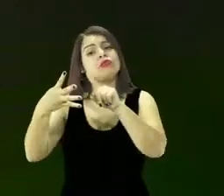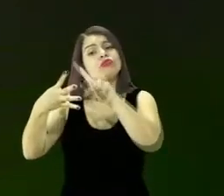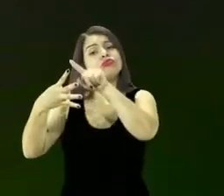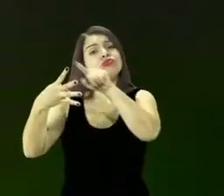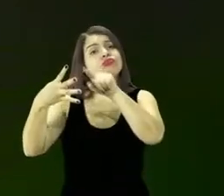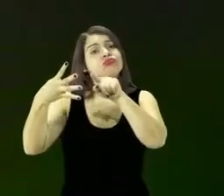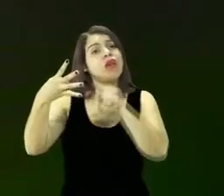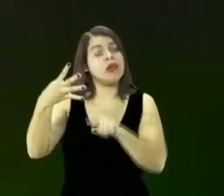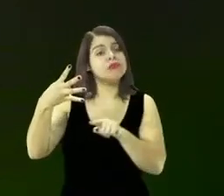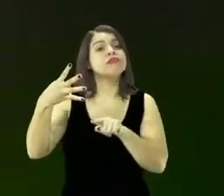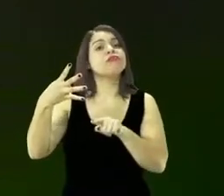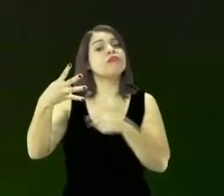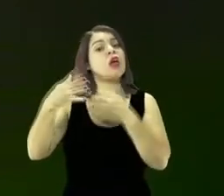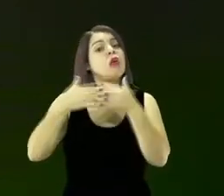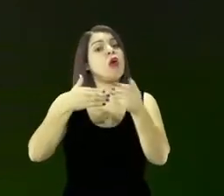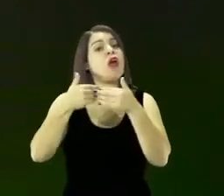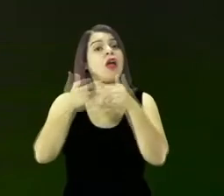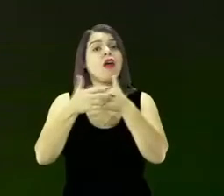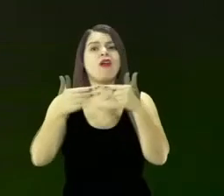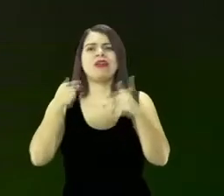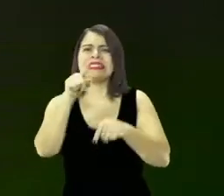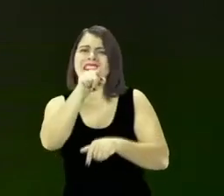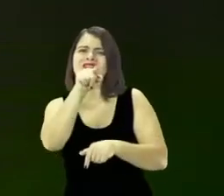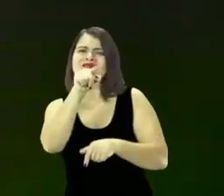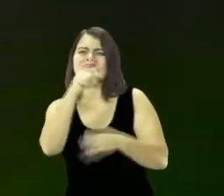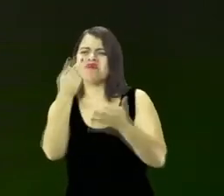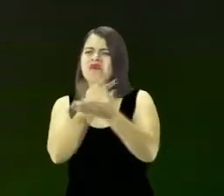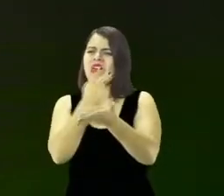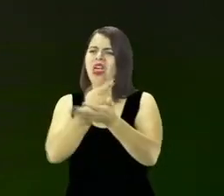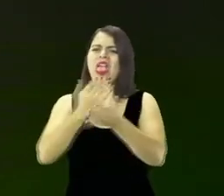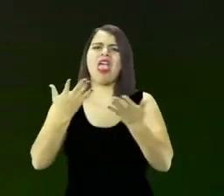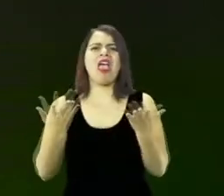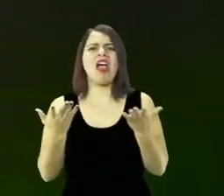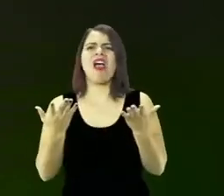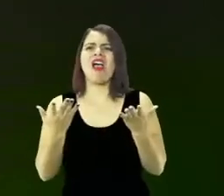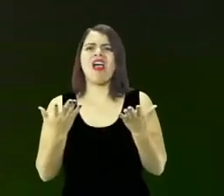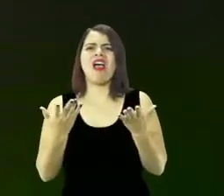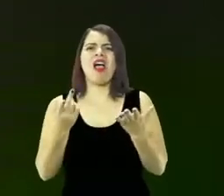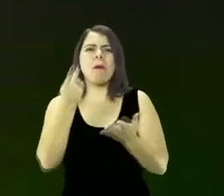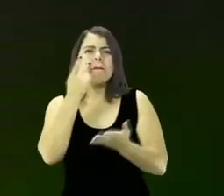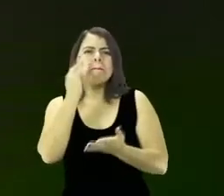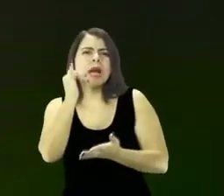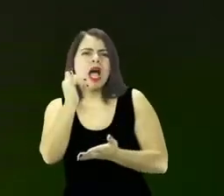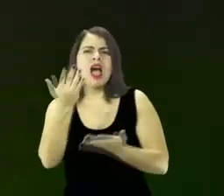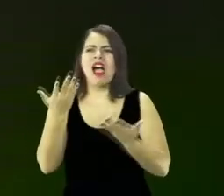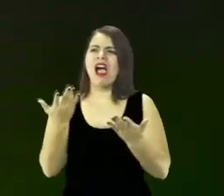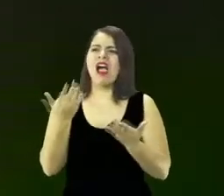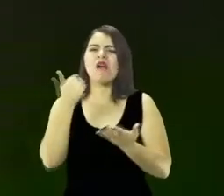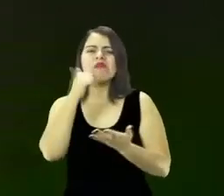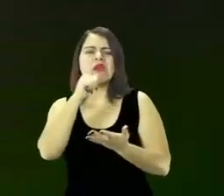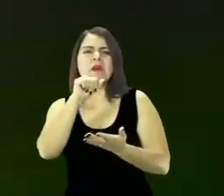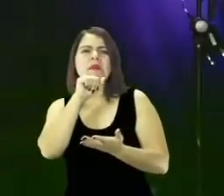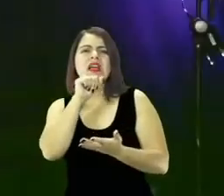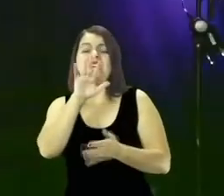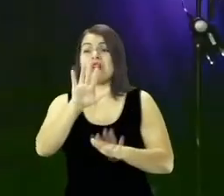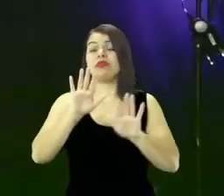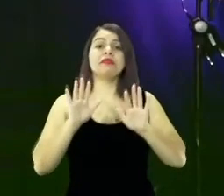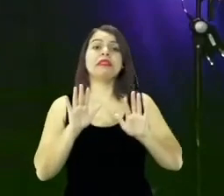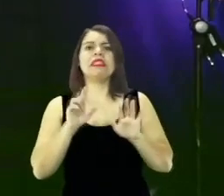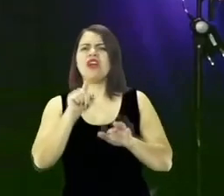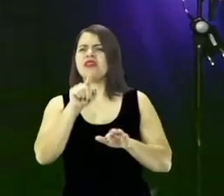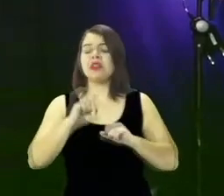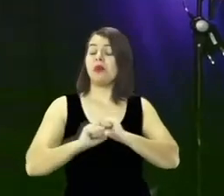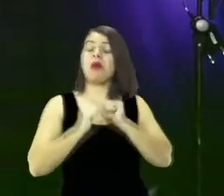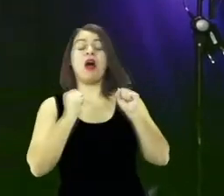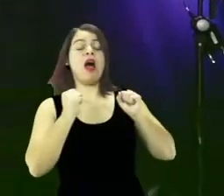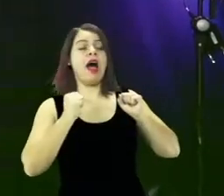você errou com a sua esposa, o seu esposo, com os seus filhos, com os seus pais, você não levantou de manhã dizendo assim, eu estou afim de errar. Você não